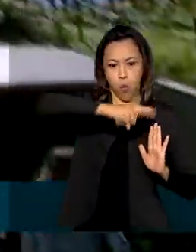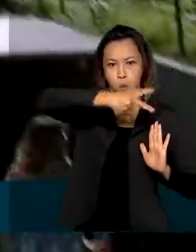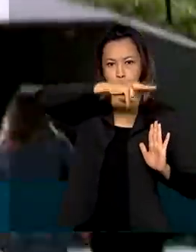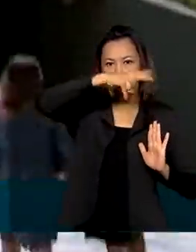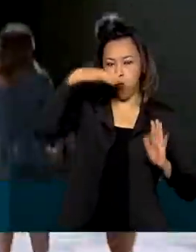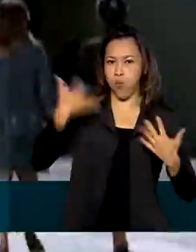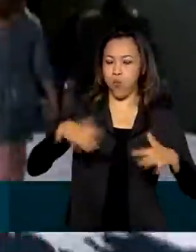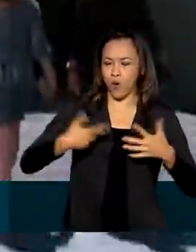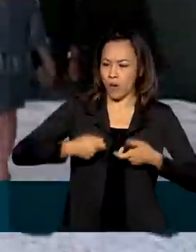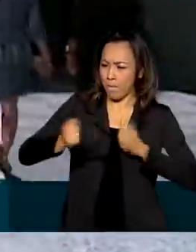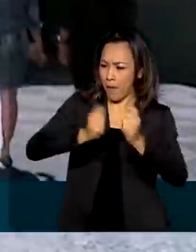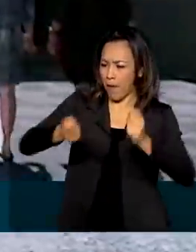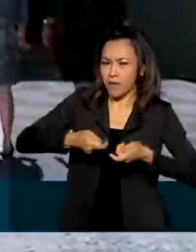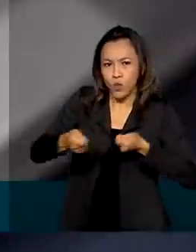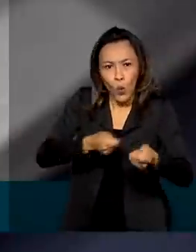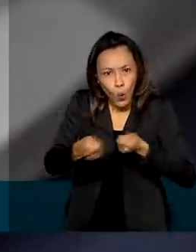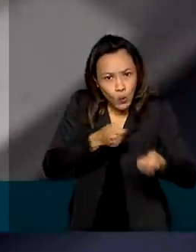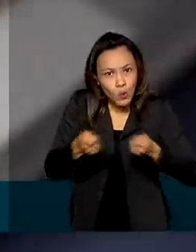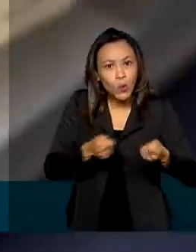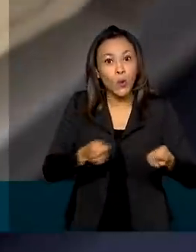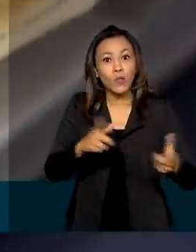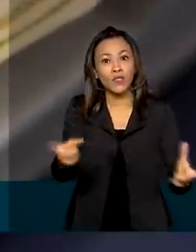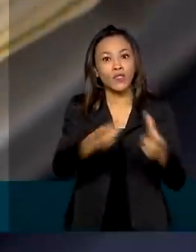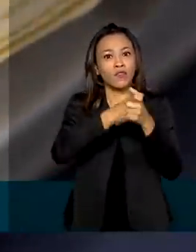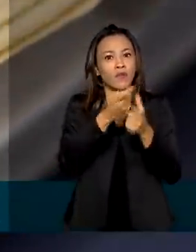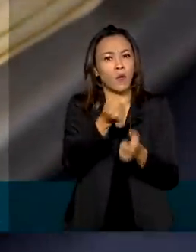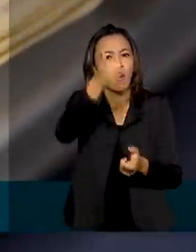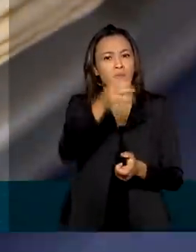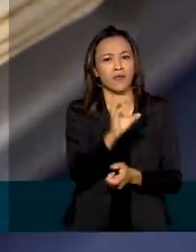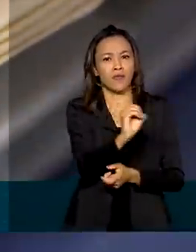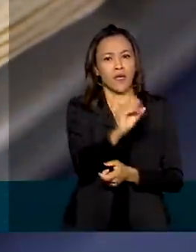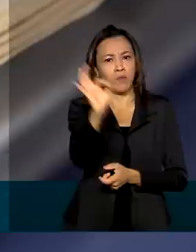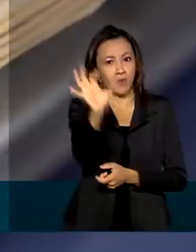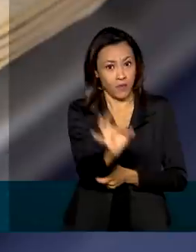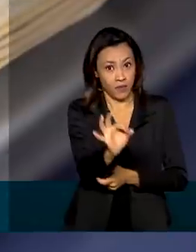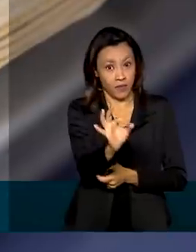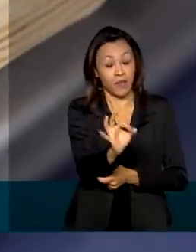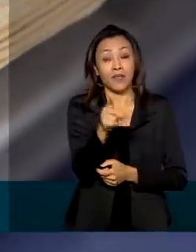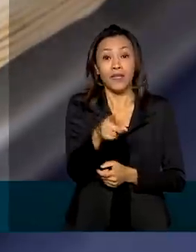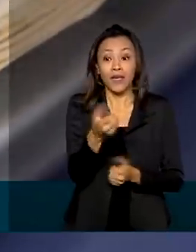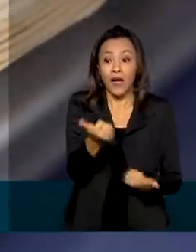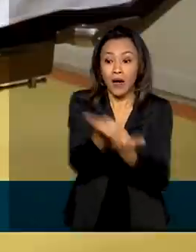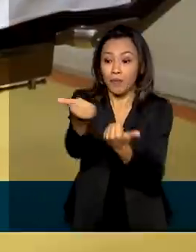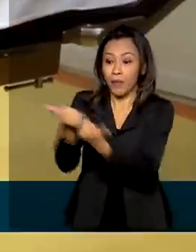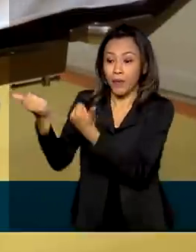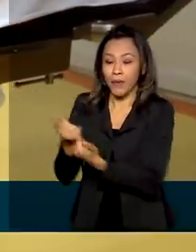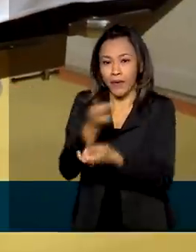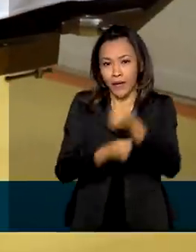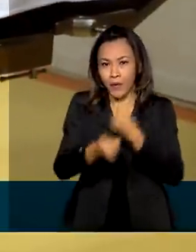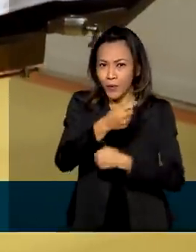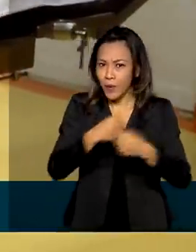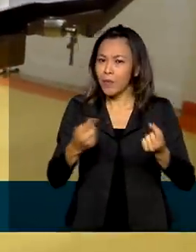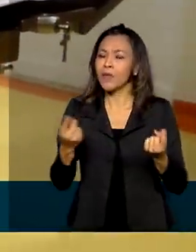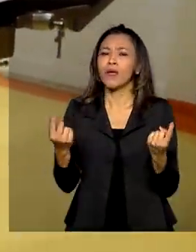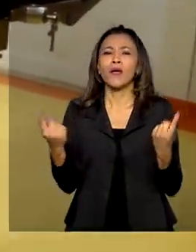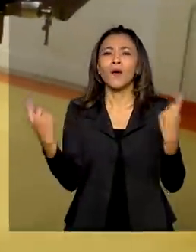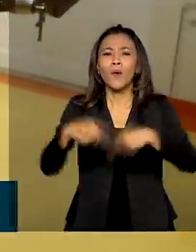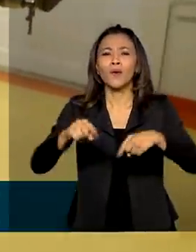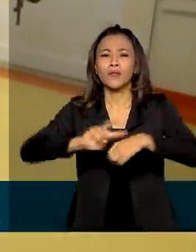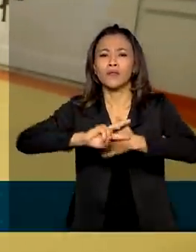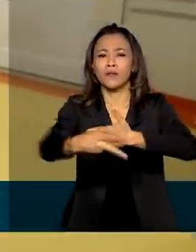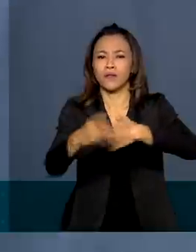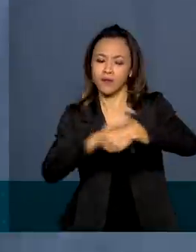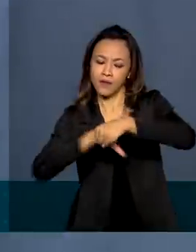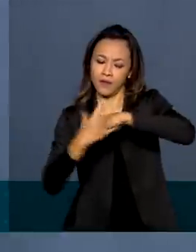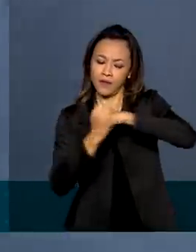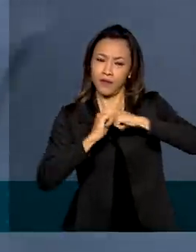controle, inadimplência de quase 0% e auxílio econômico contra os efeitos da covid-19, definem